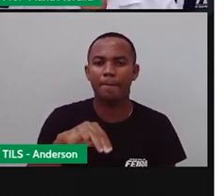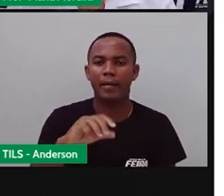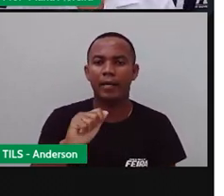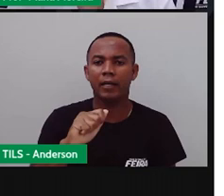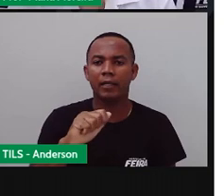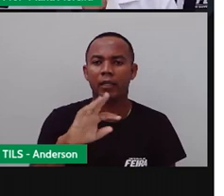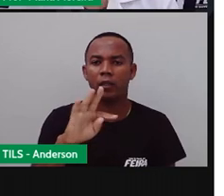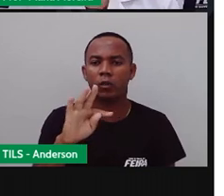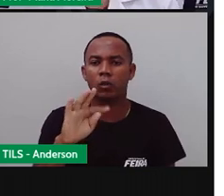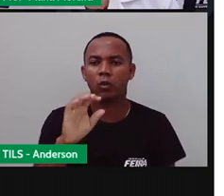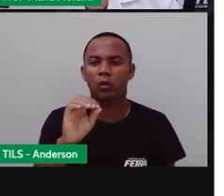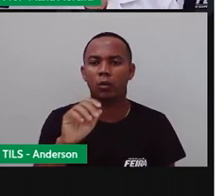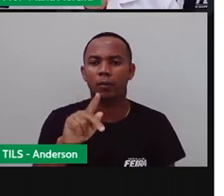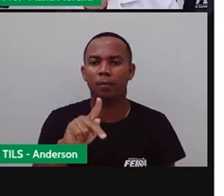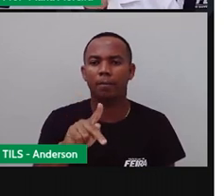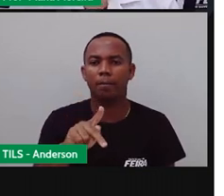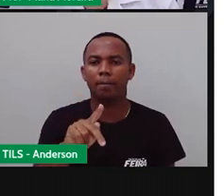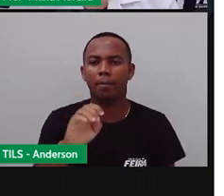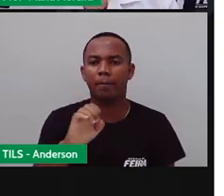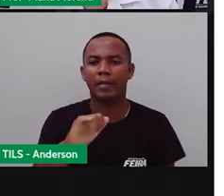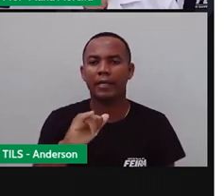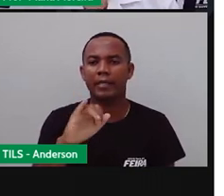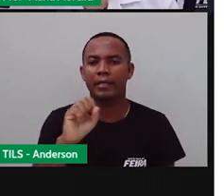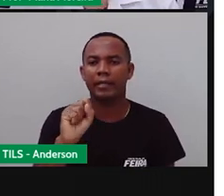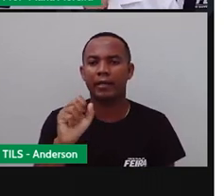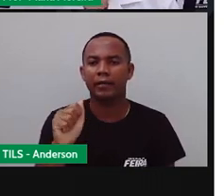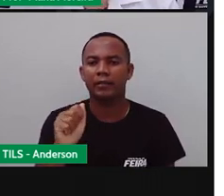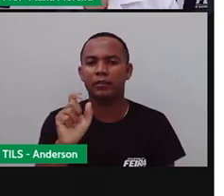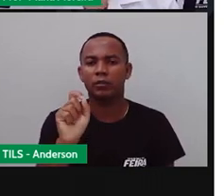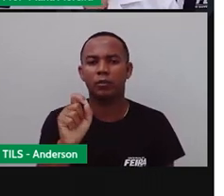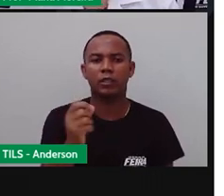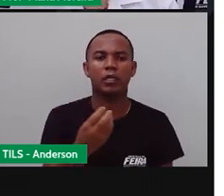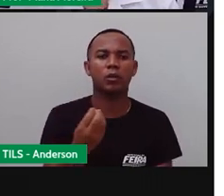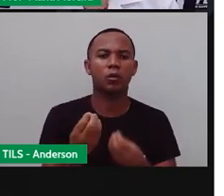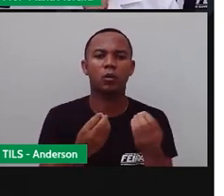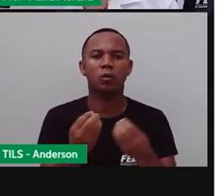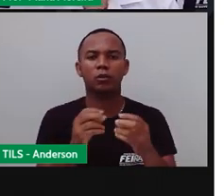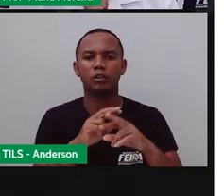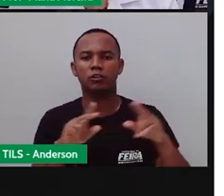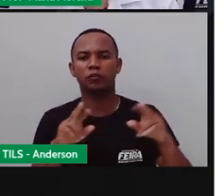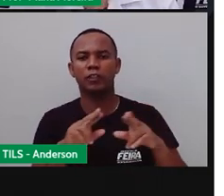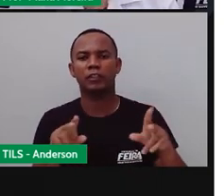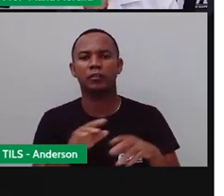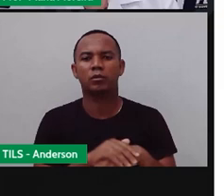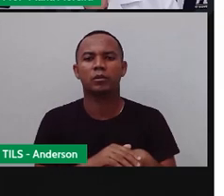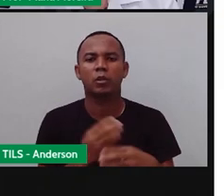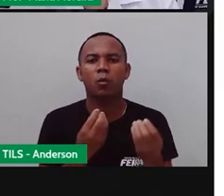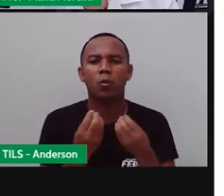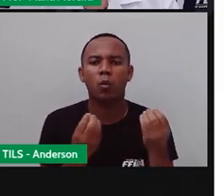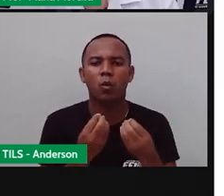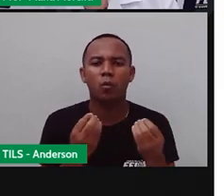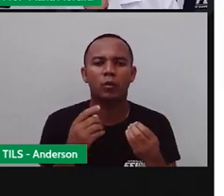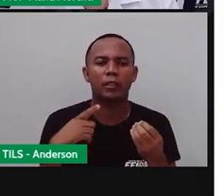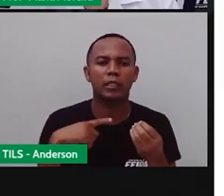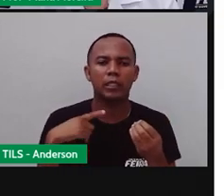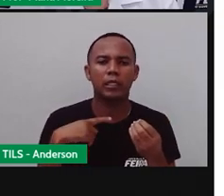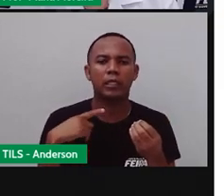do relógio, não é isso? Bom, veja alguns versos que se utilizam de onomatopeias. E note como elas dão